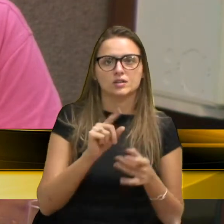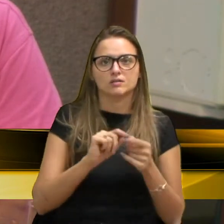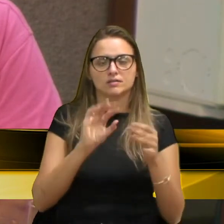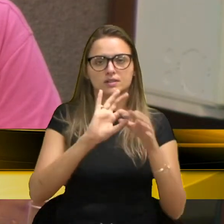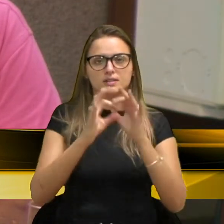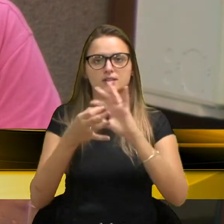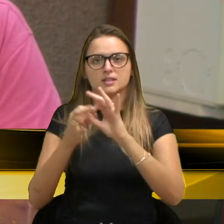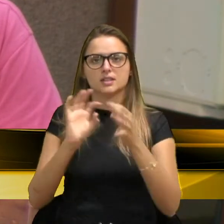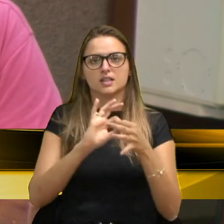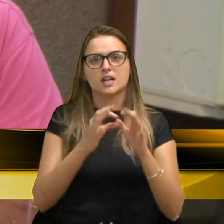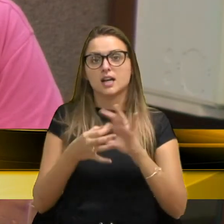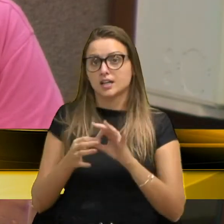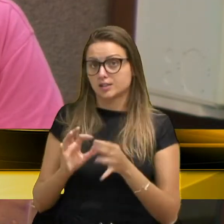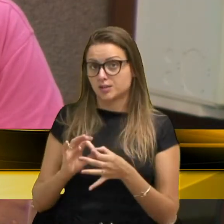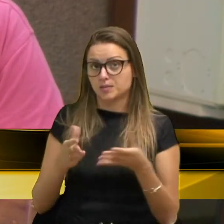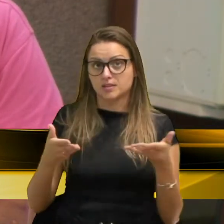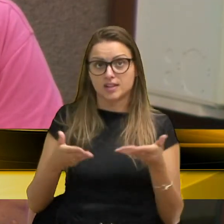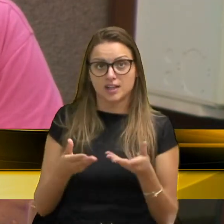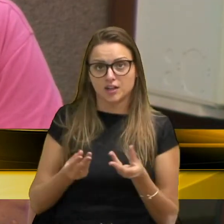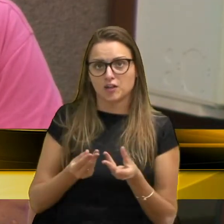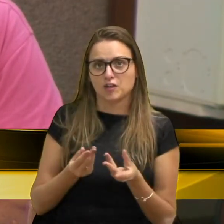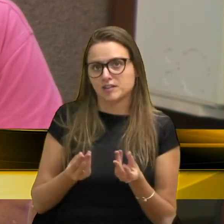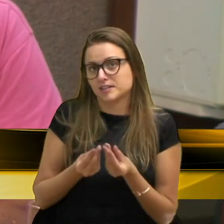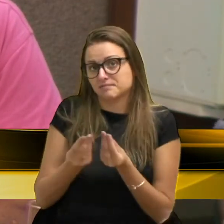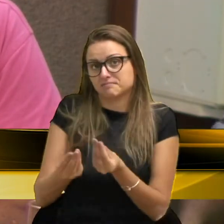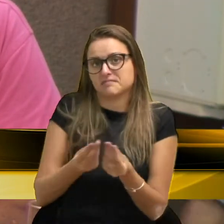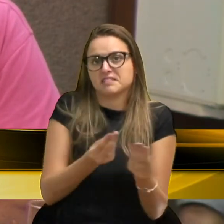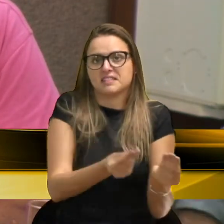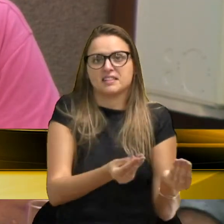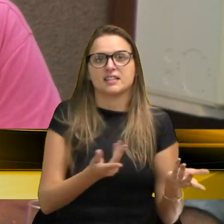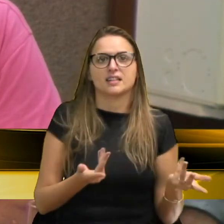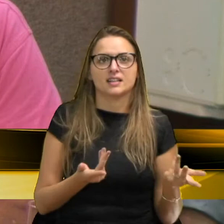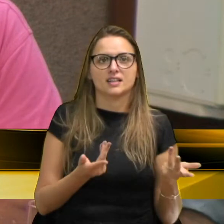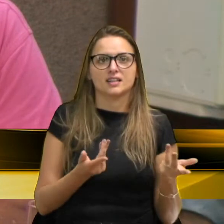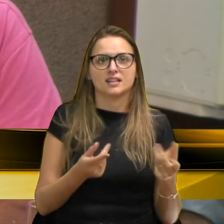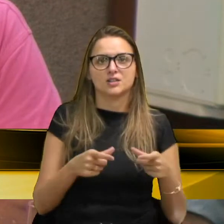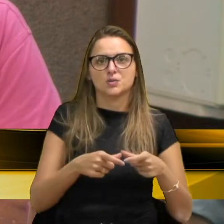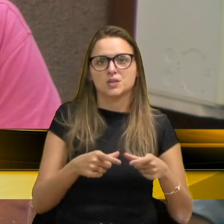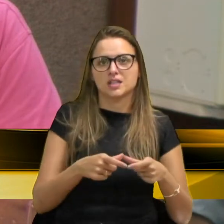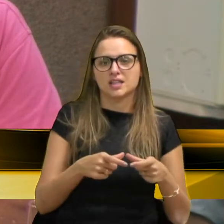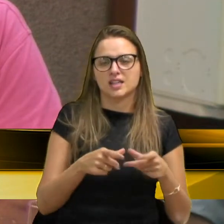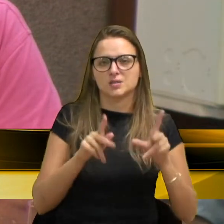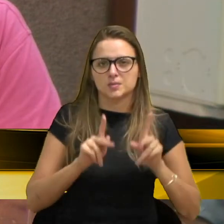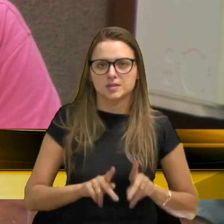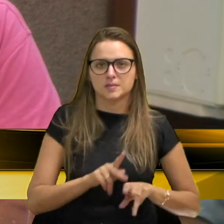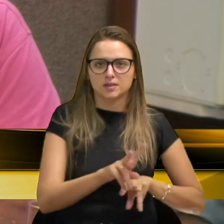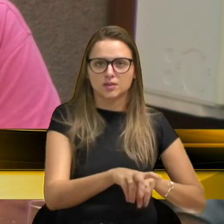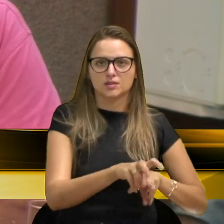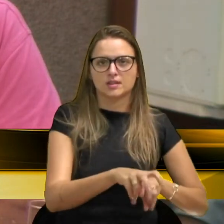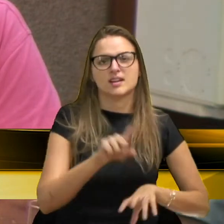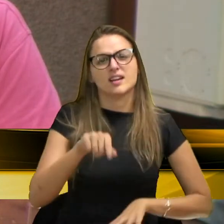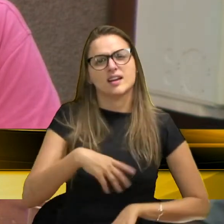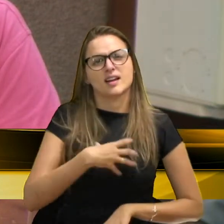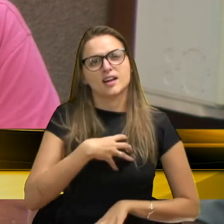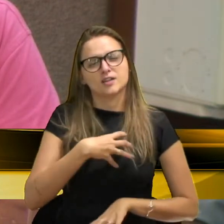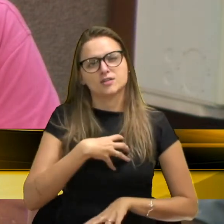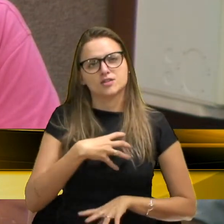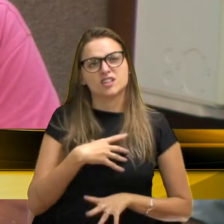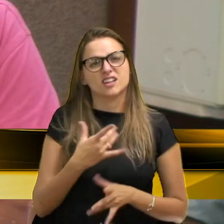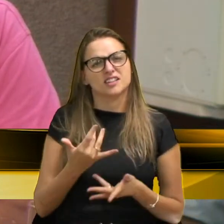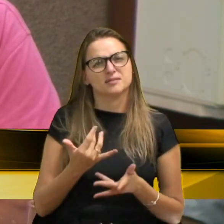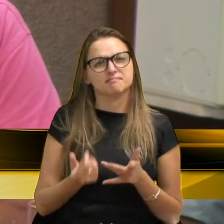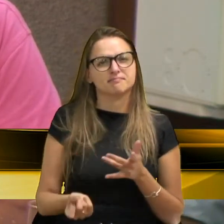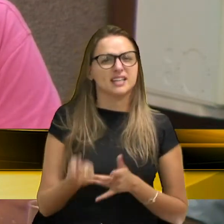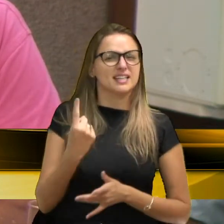parece que estão distribuindo alguns ingressos para os agricultores, que eu acho que é uma forma de querer compensar, mas eu acho muito